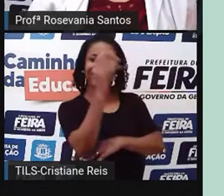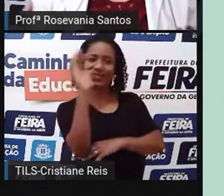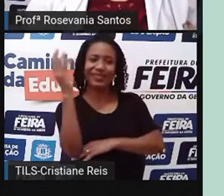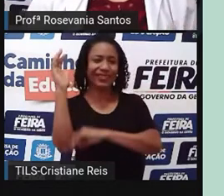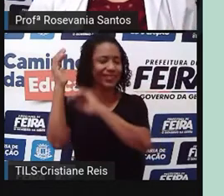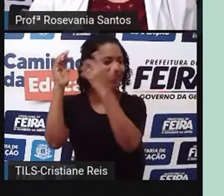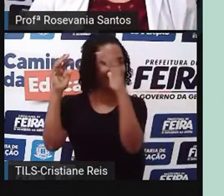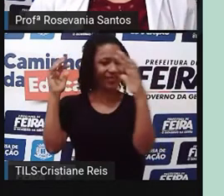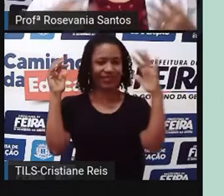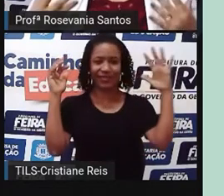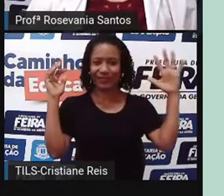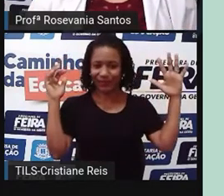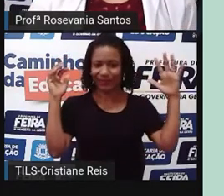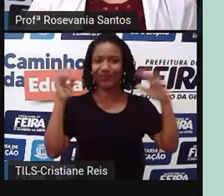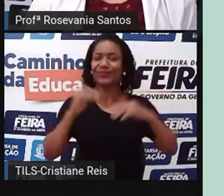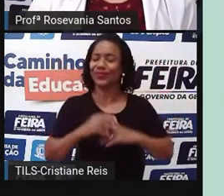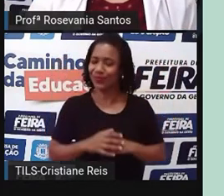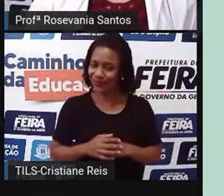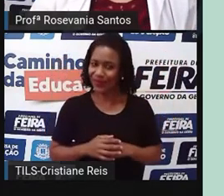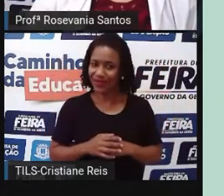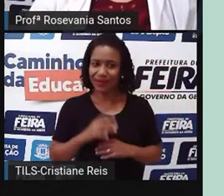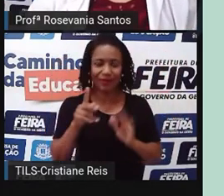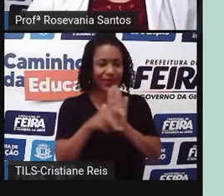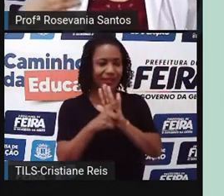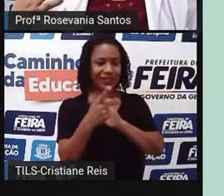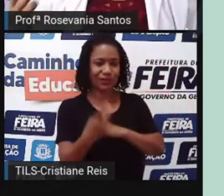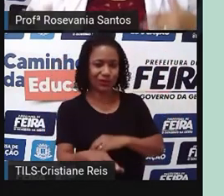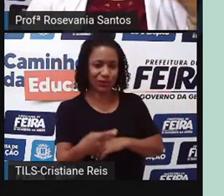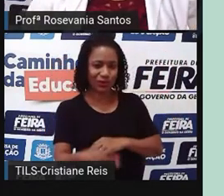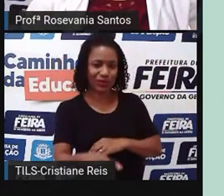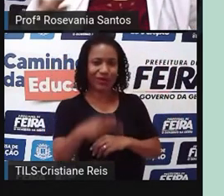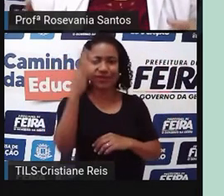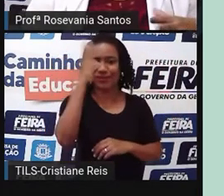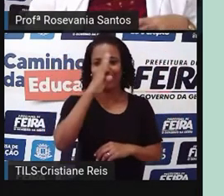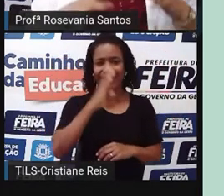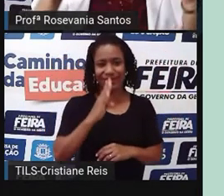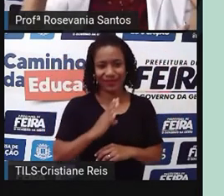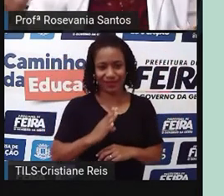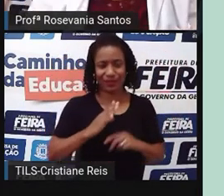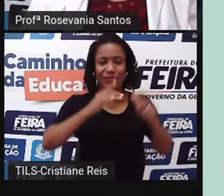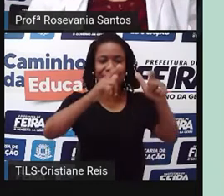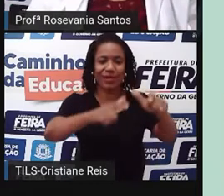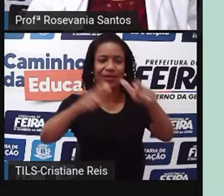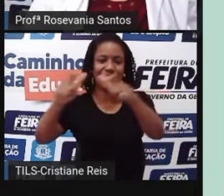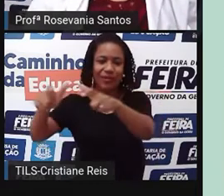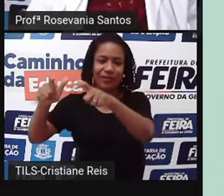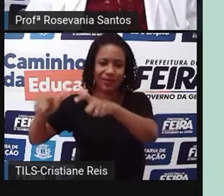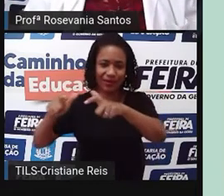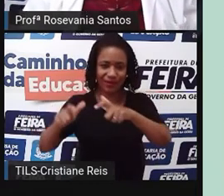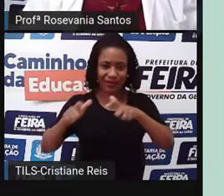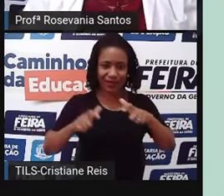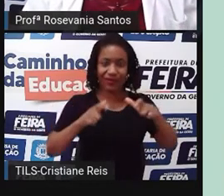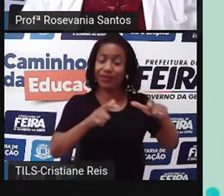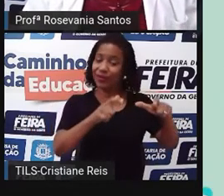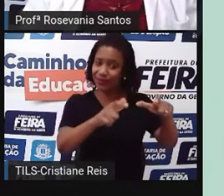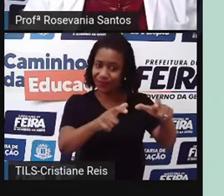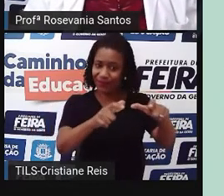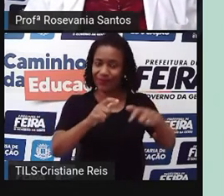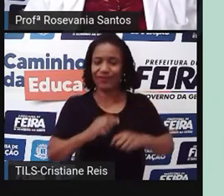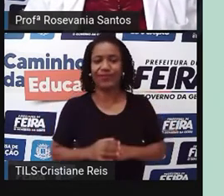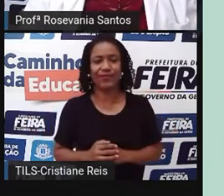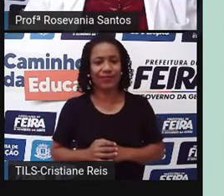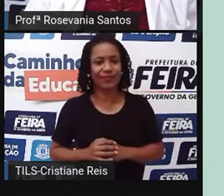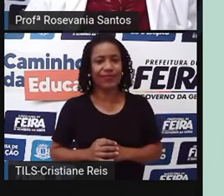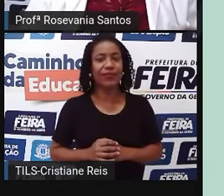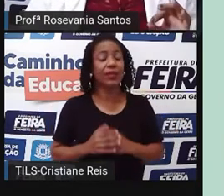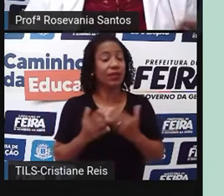uma floresta internacional, ela não é só do território brasileiro. Então, cada canto que ela está, ela tem uma especificidade diferente.